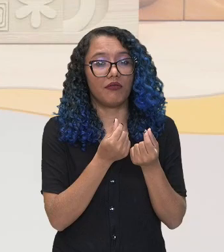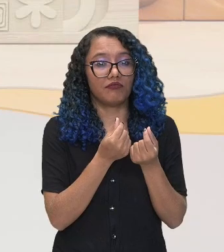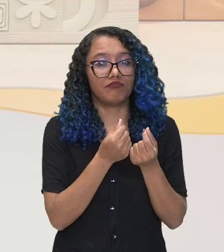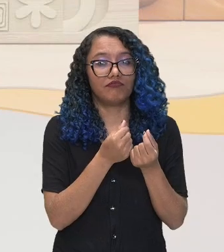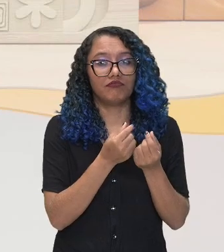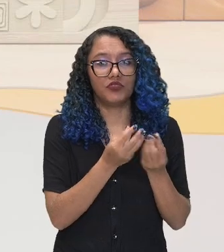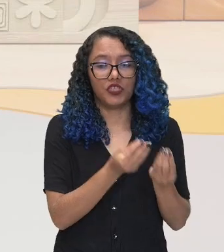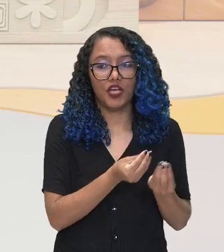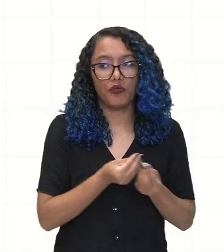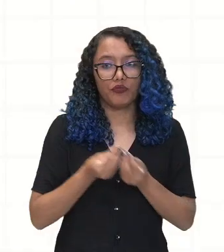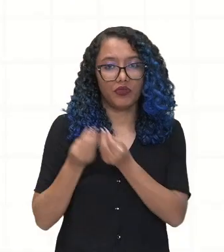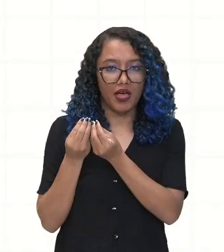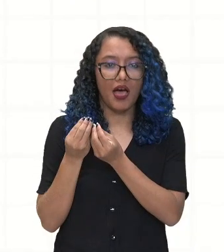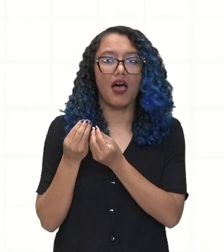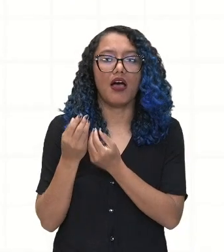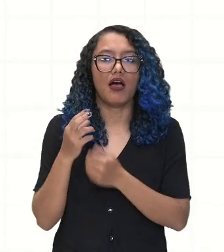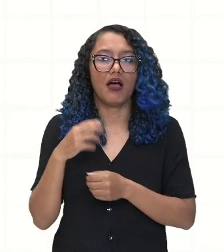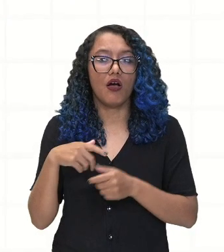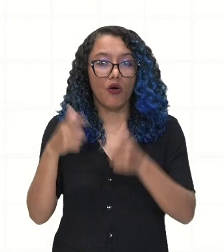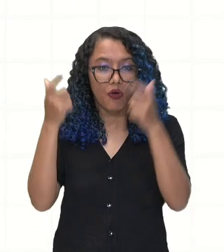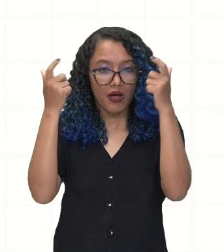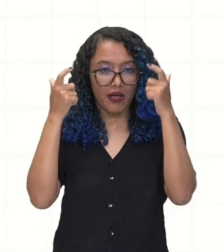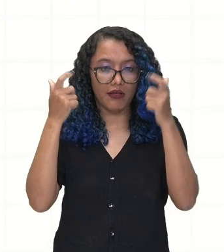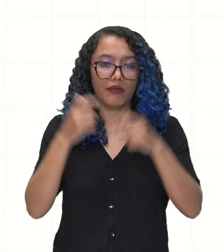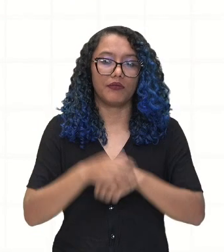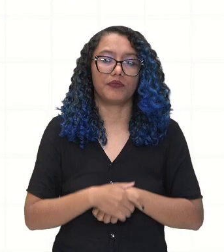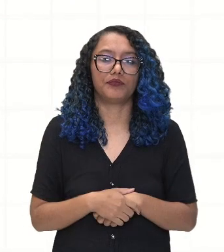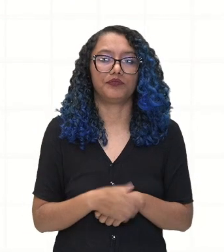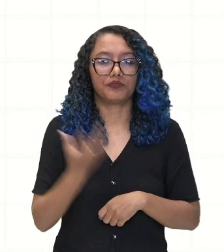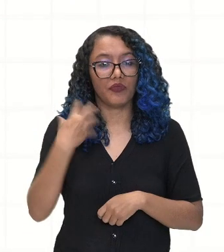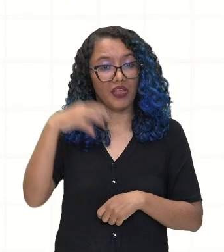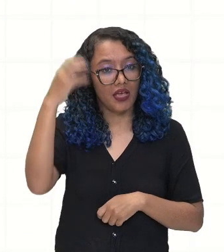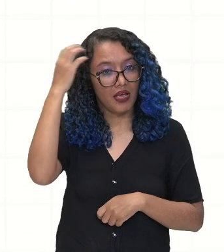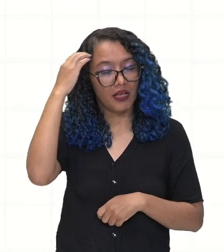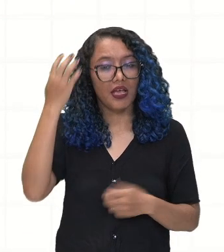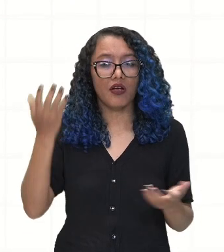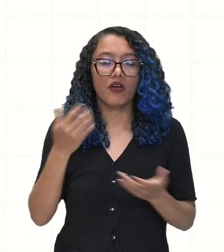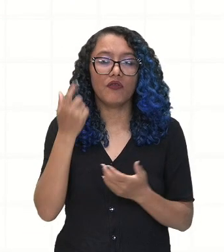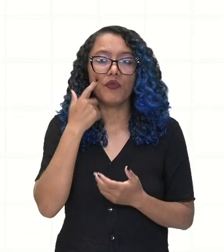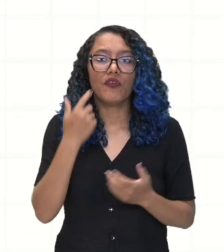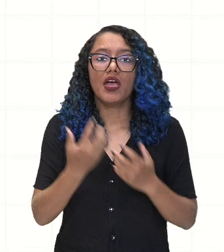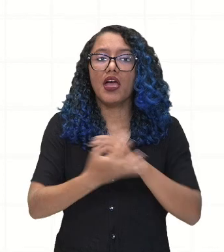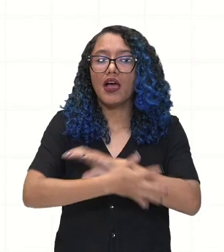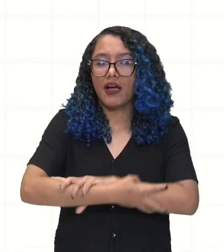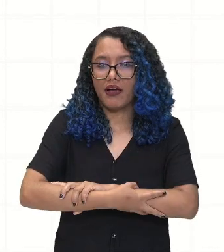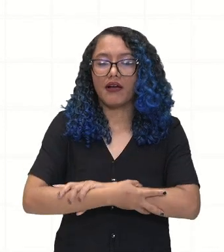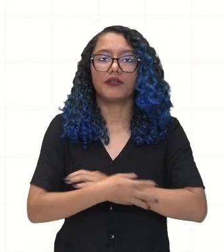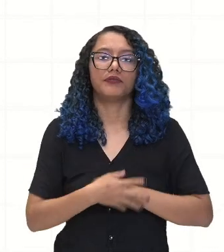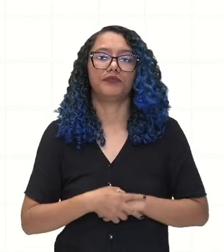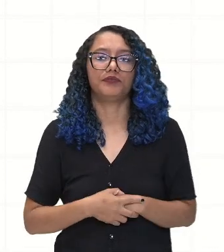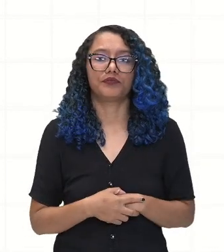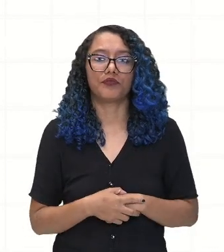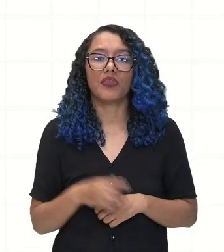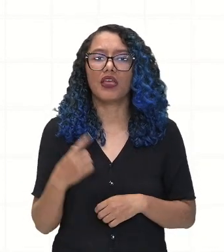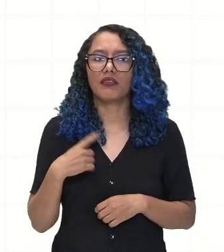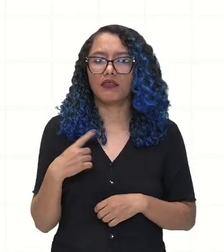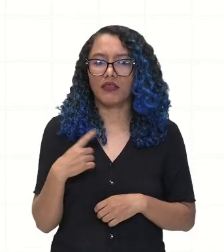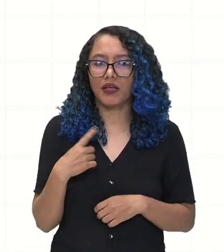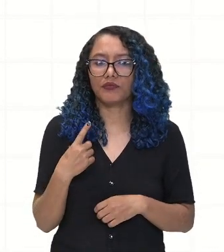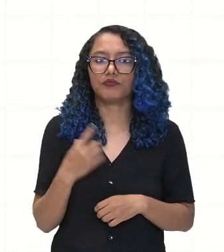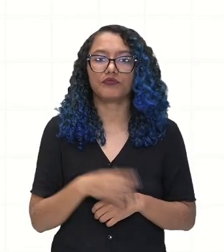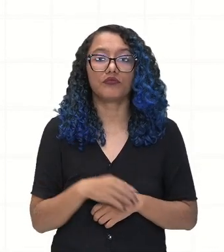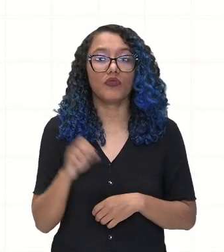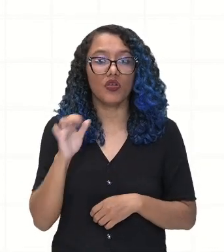observar aí as alianças que vão ocorrer. Então, vamos observar aí alianças entre europeus, tanto